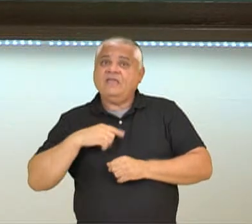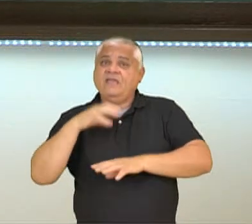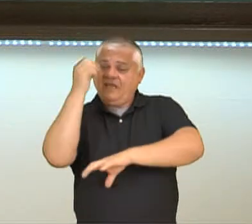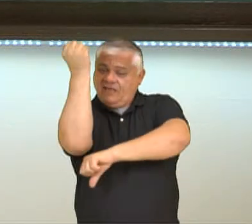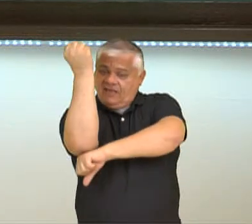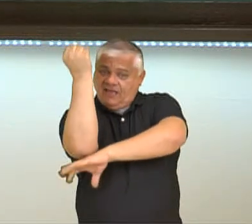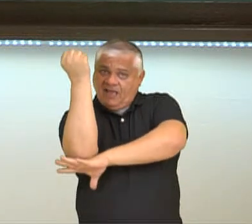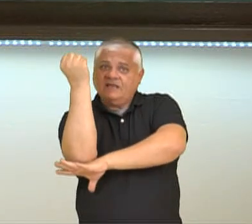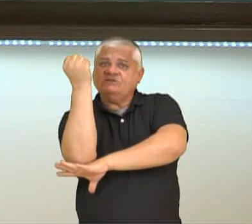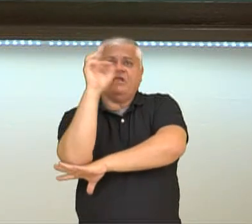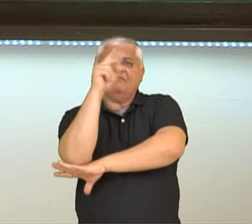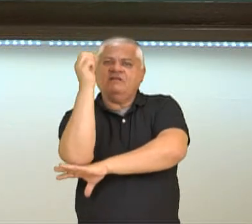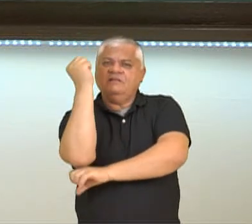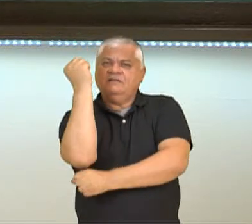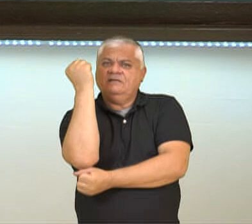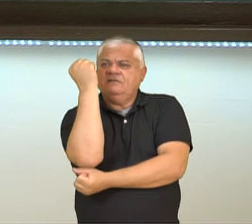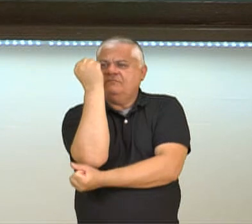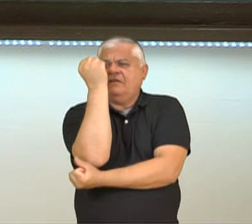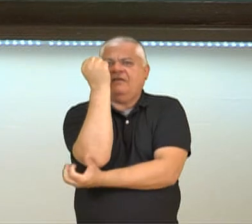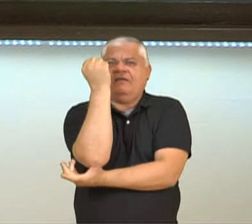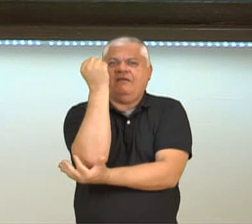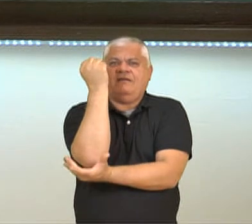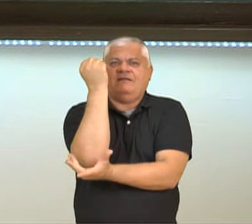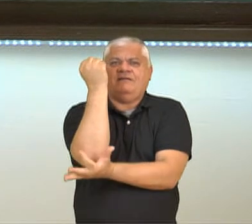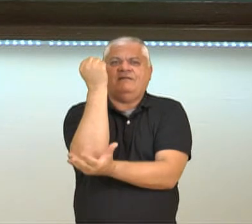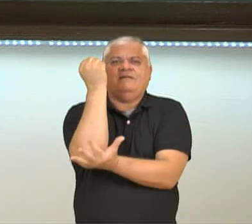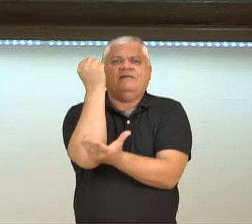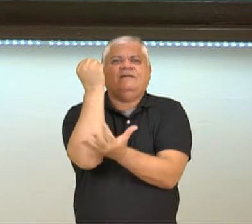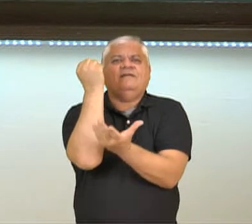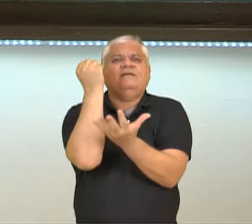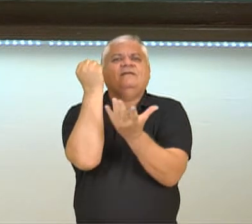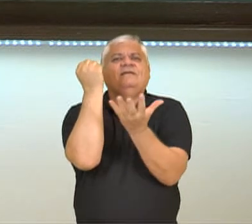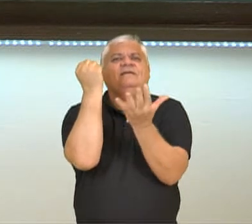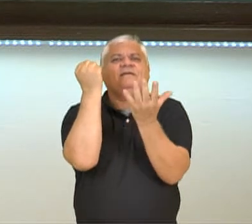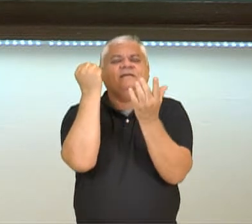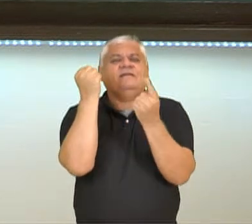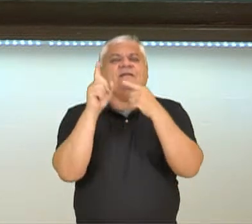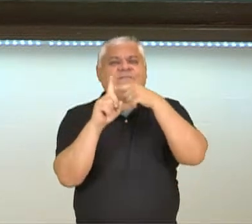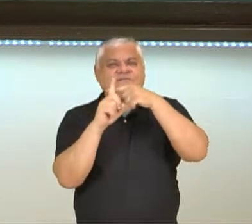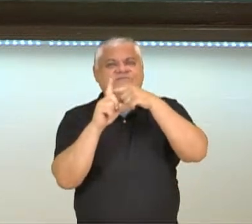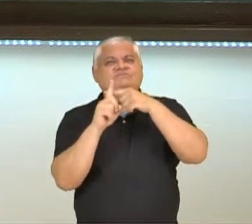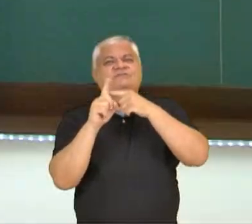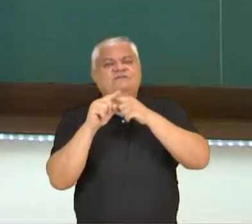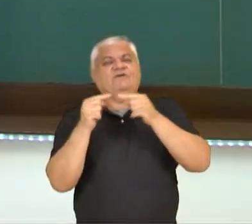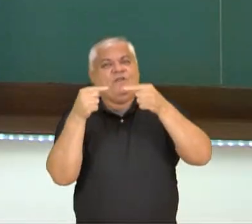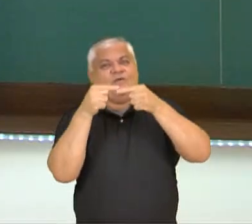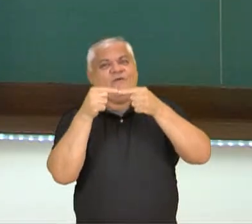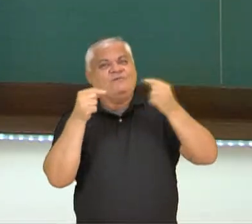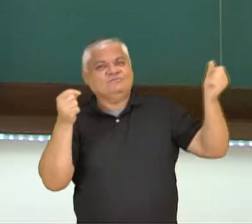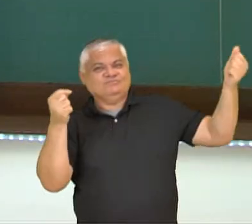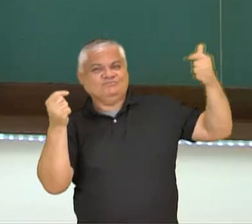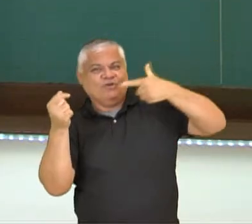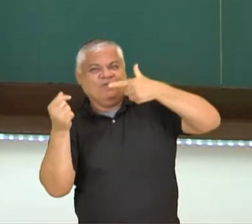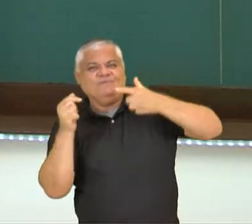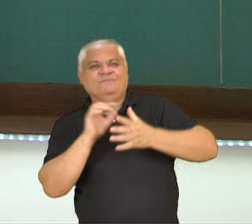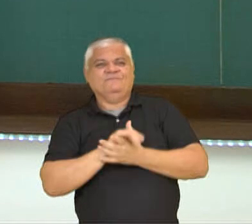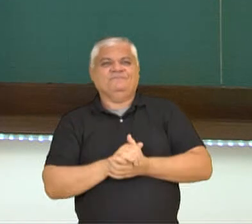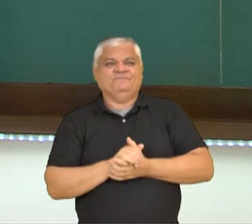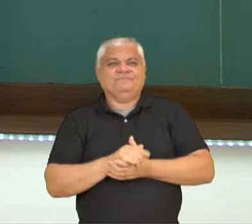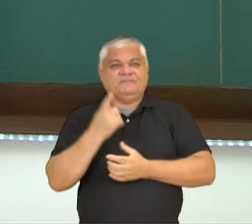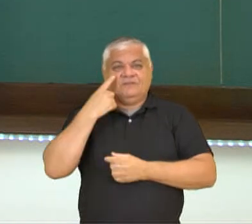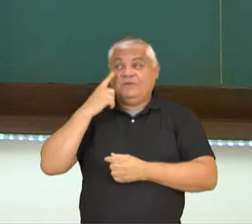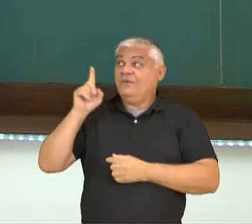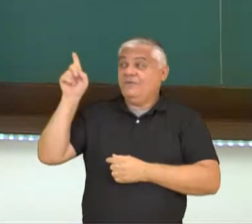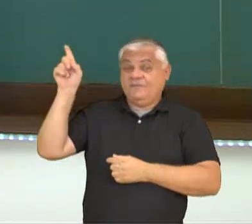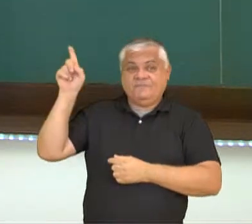já crescem para cima. Então, o fototropismo dela, no caso, vai ser positivo. Nessa outra imagem aqui no